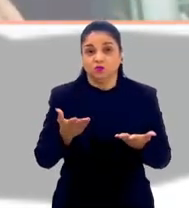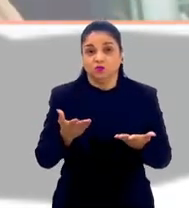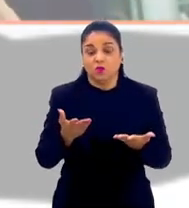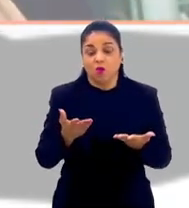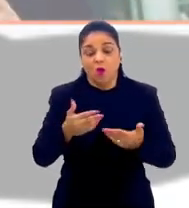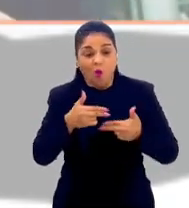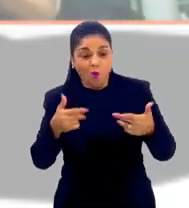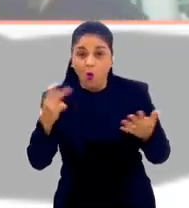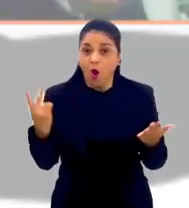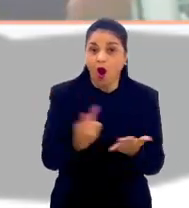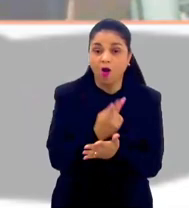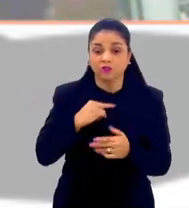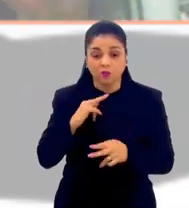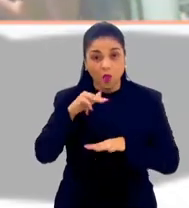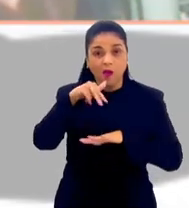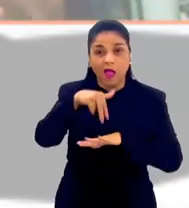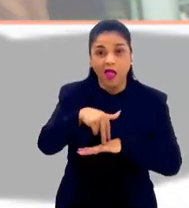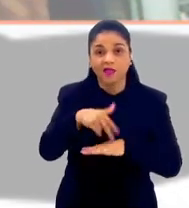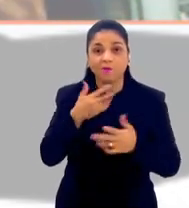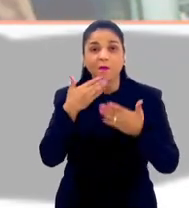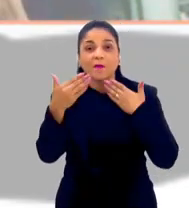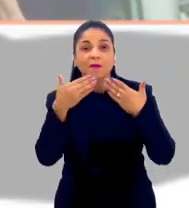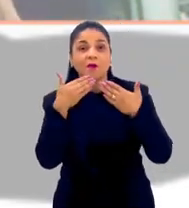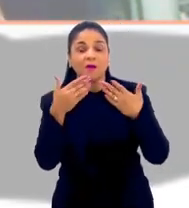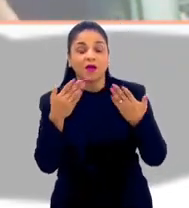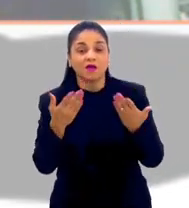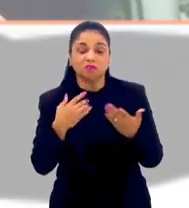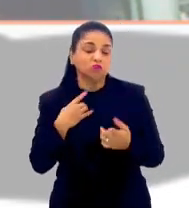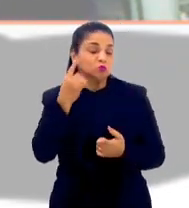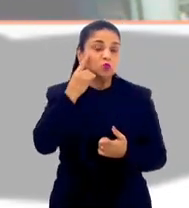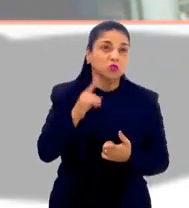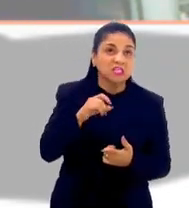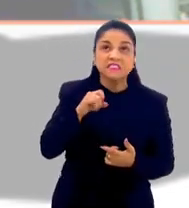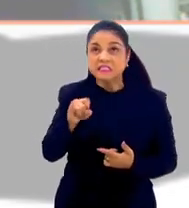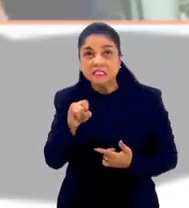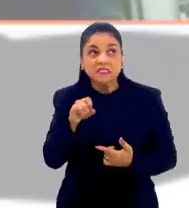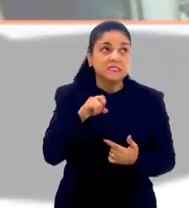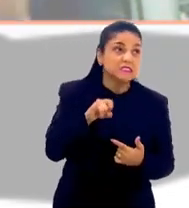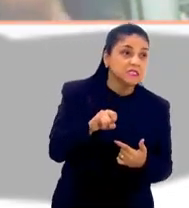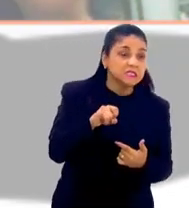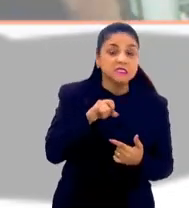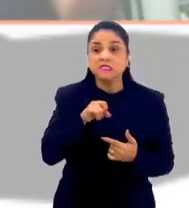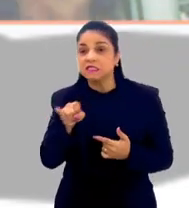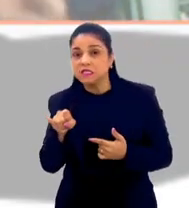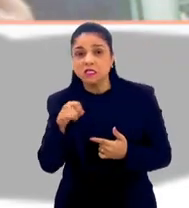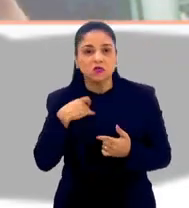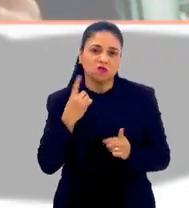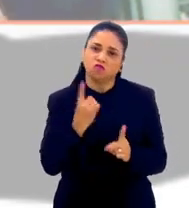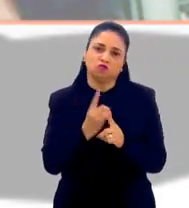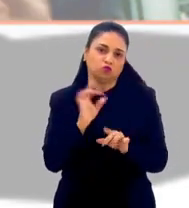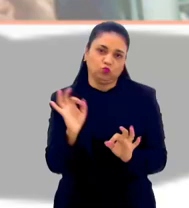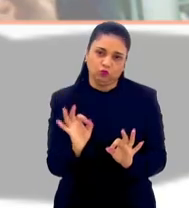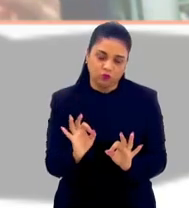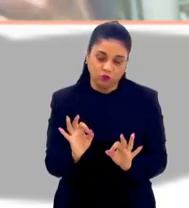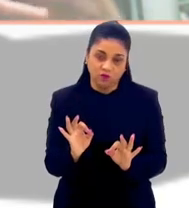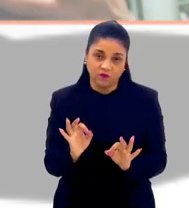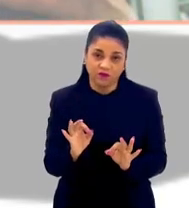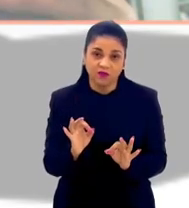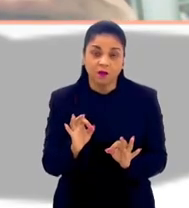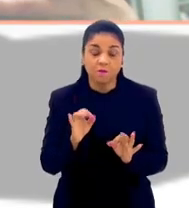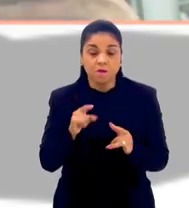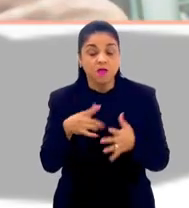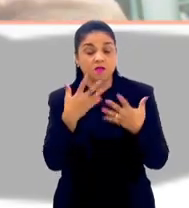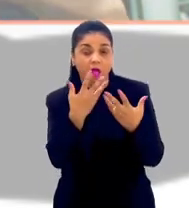fez com que eu estivesse aqui. Eu não sei e eu nunca vou descobrir o se. Se eu estivesse lá. Se eu estivesse. Mas se